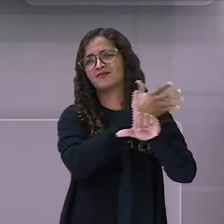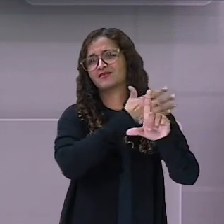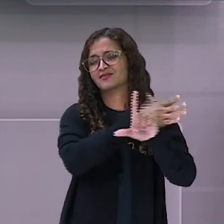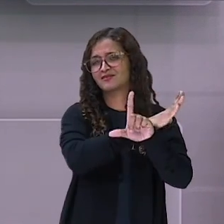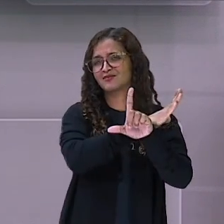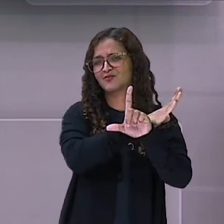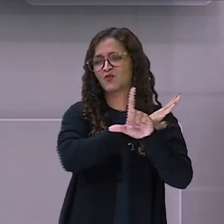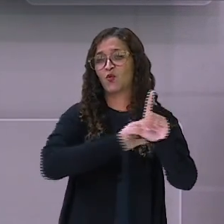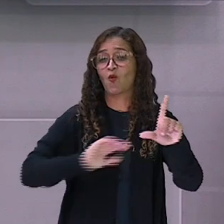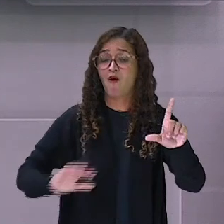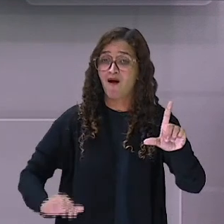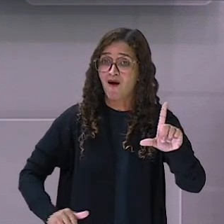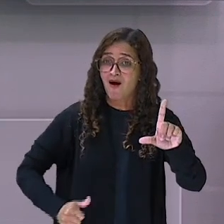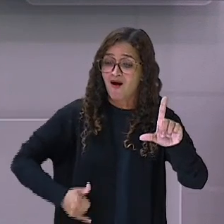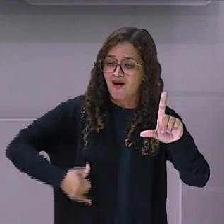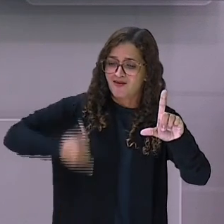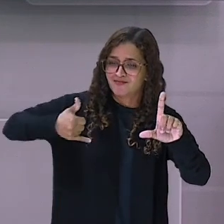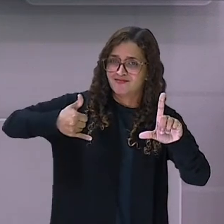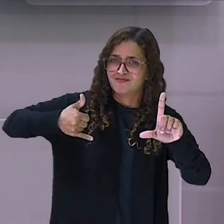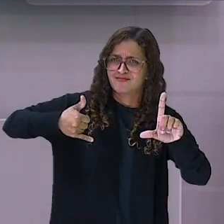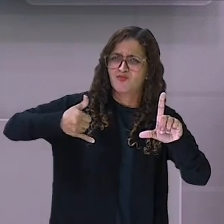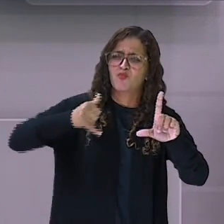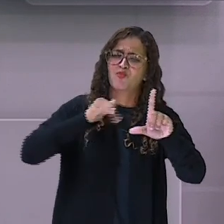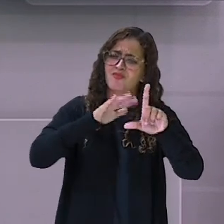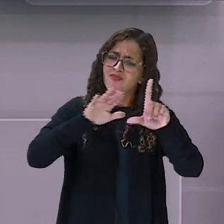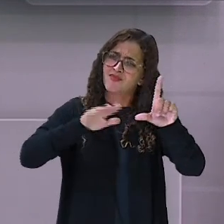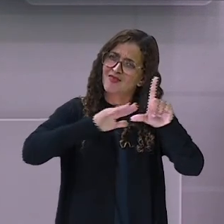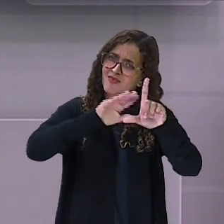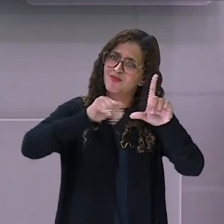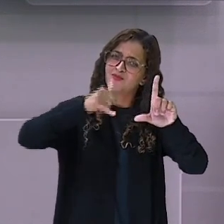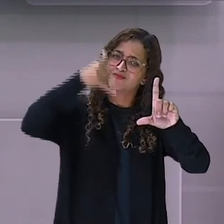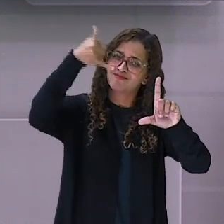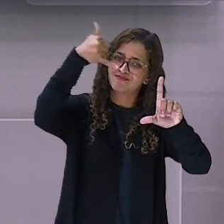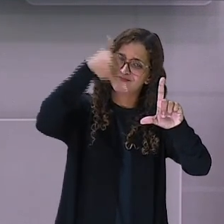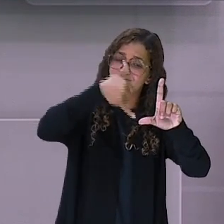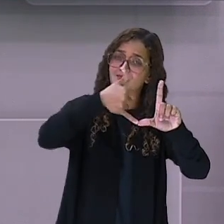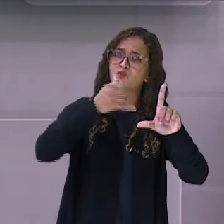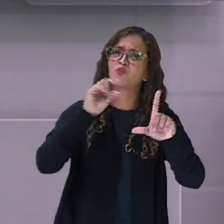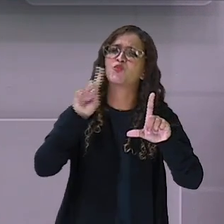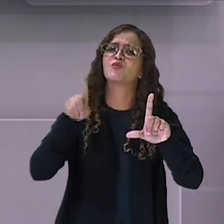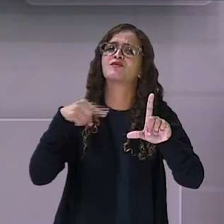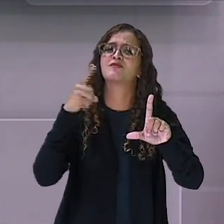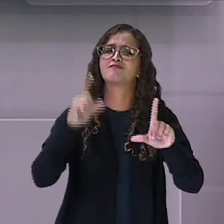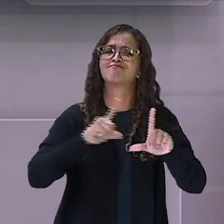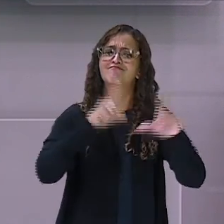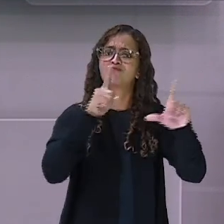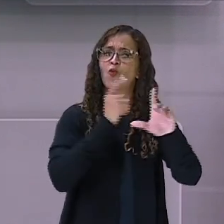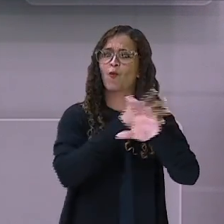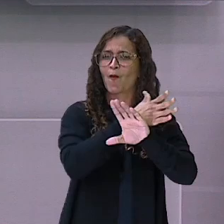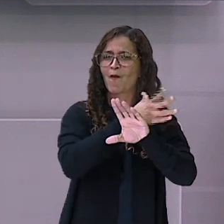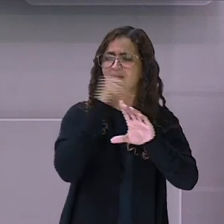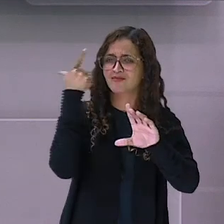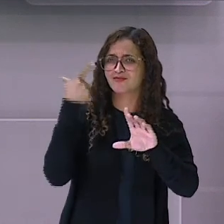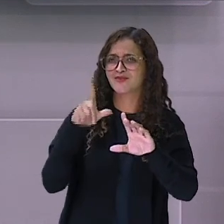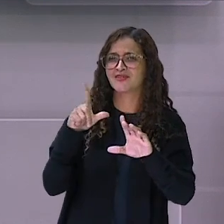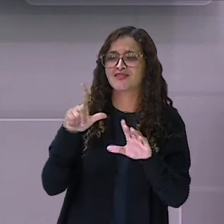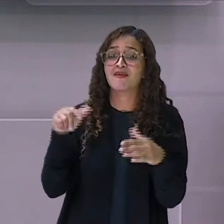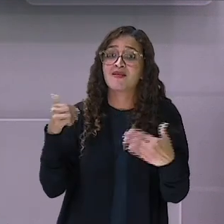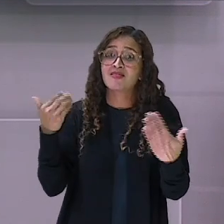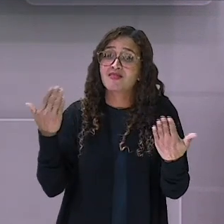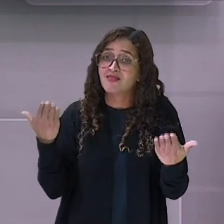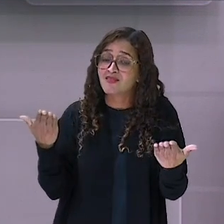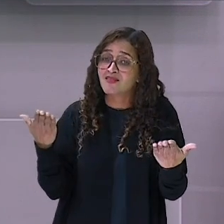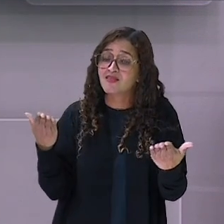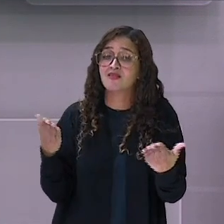Basta apontar a câmera do seu celular para a imagem que aparece no canto da tela. Você será direcionado para a plataforma. E você pode